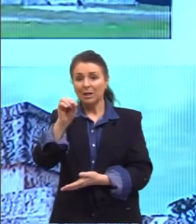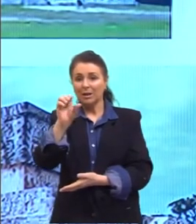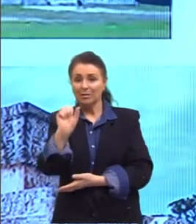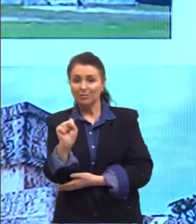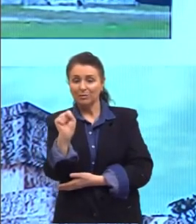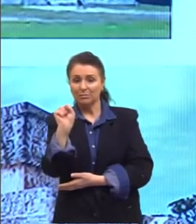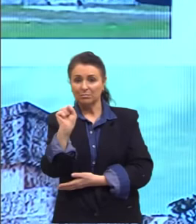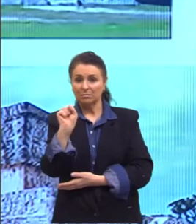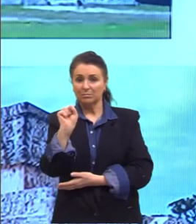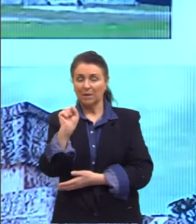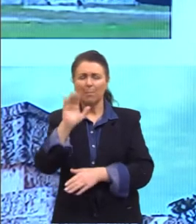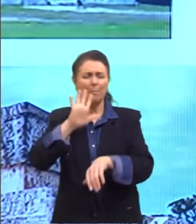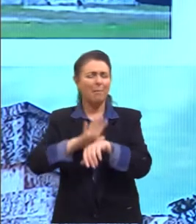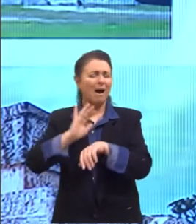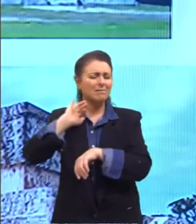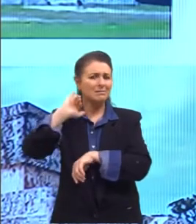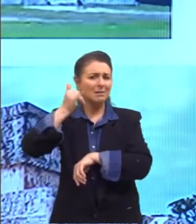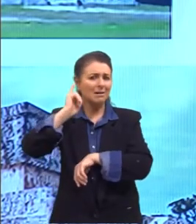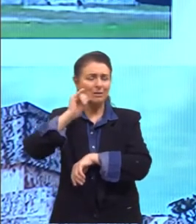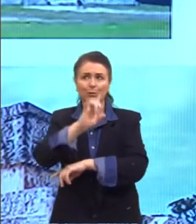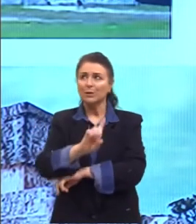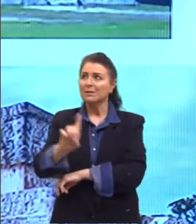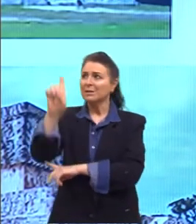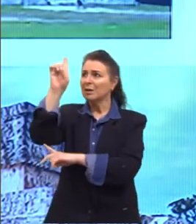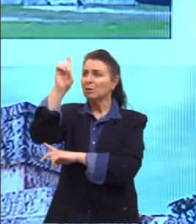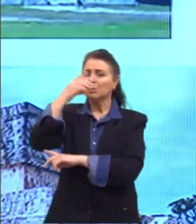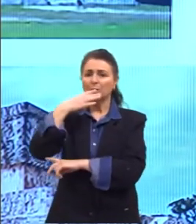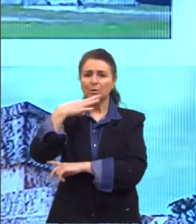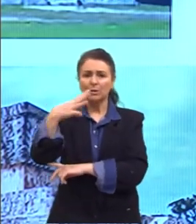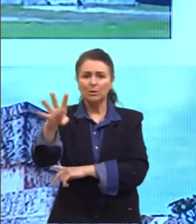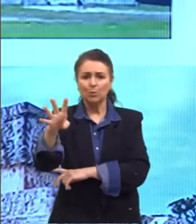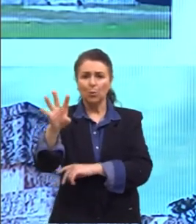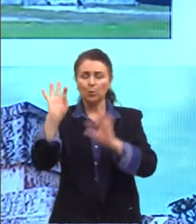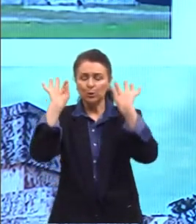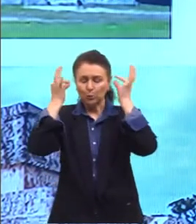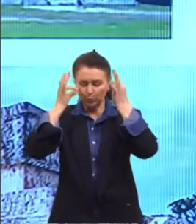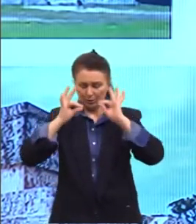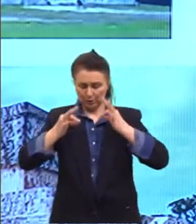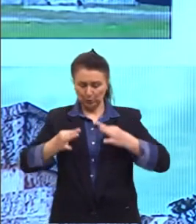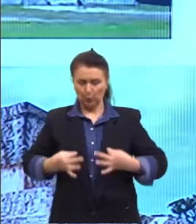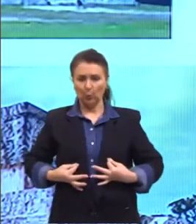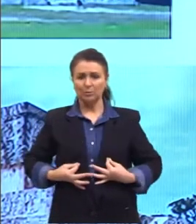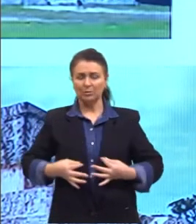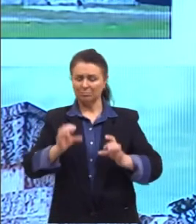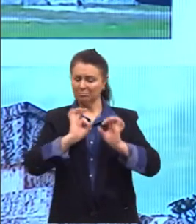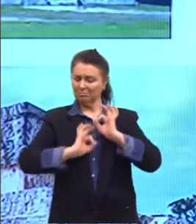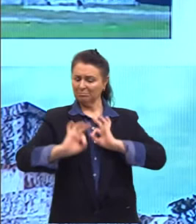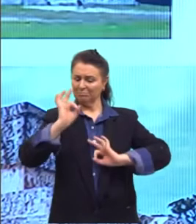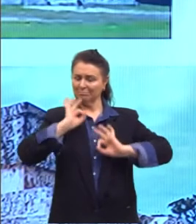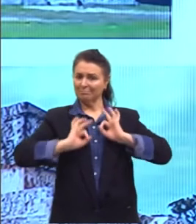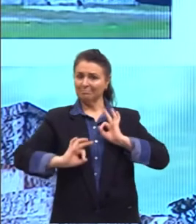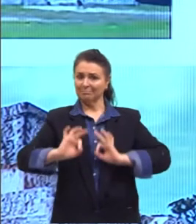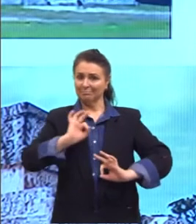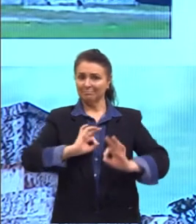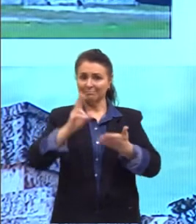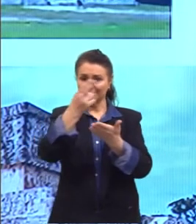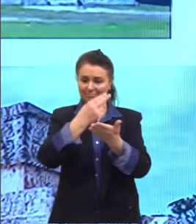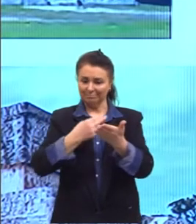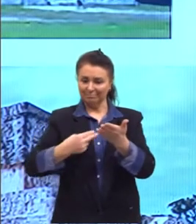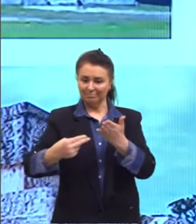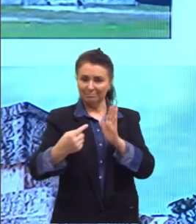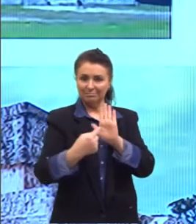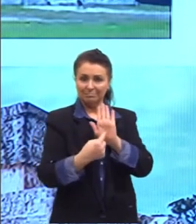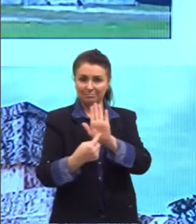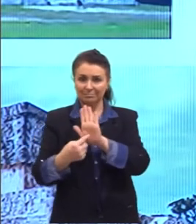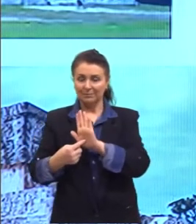narrativa dos deuses, das cores, os adornos, os enfeites que a pintura nos revela,